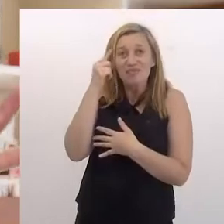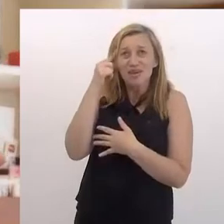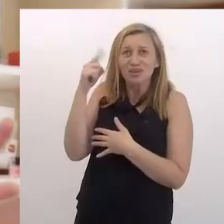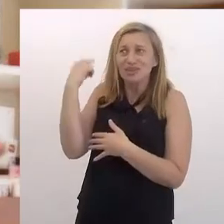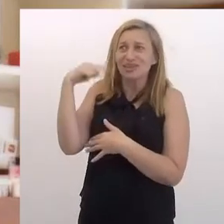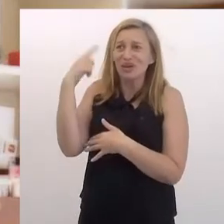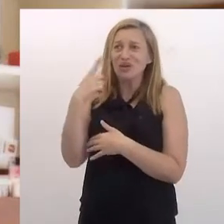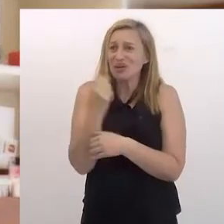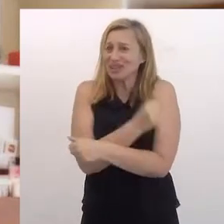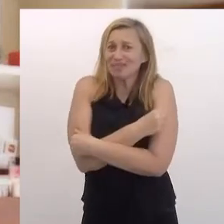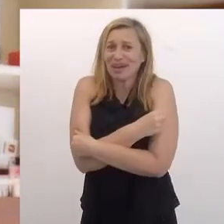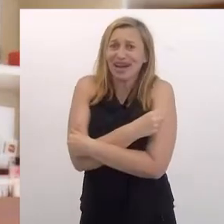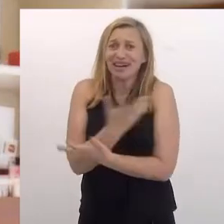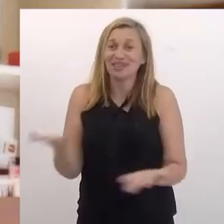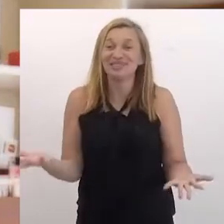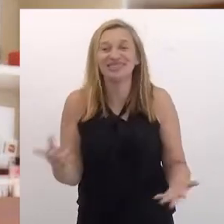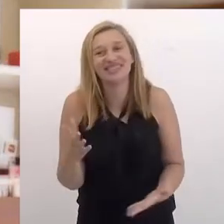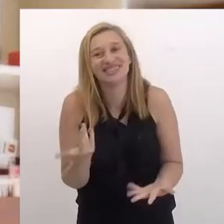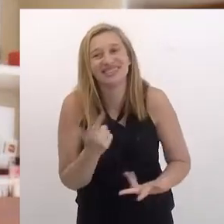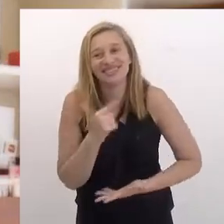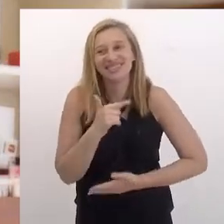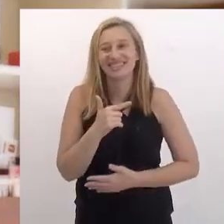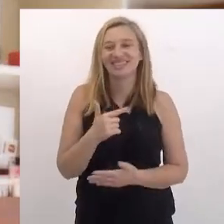que o seu Lucas está me agarrando!